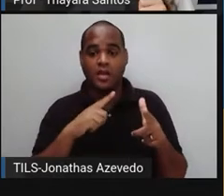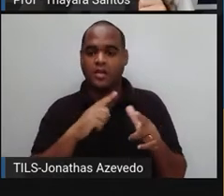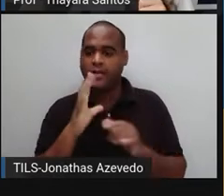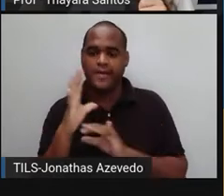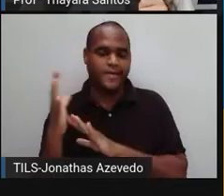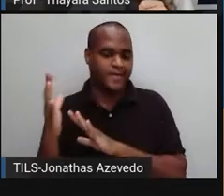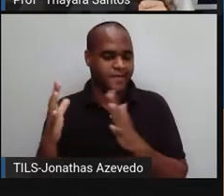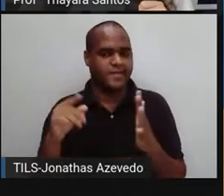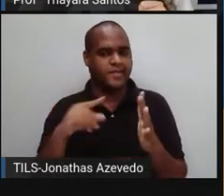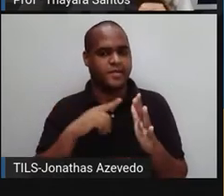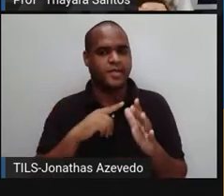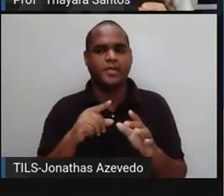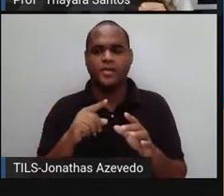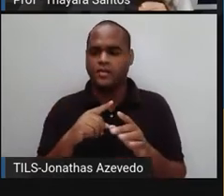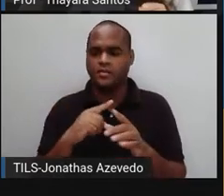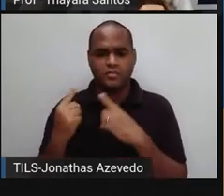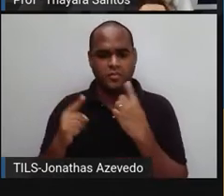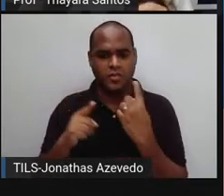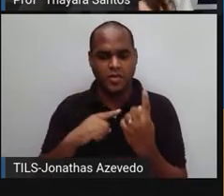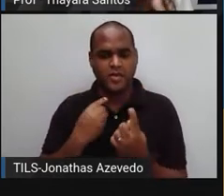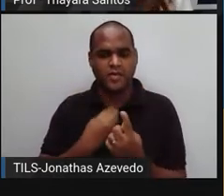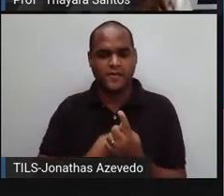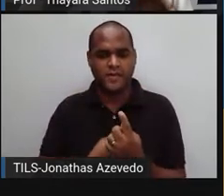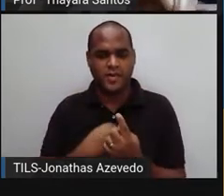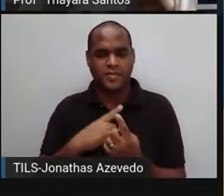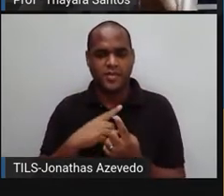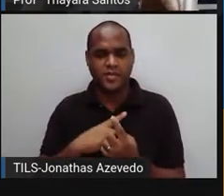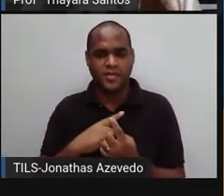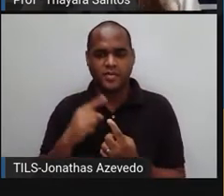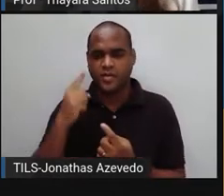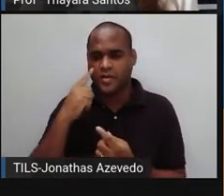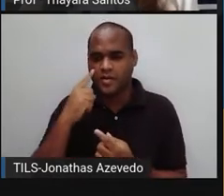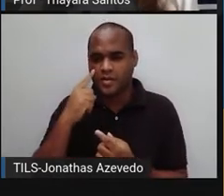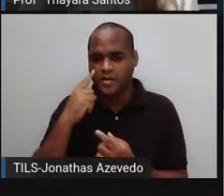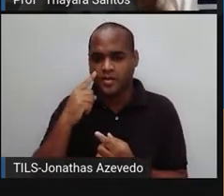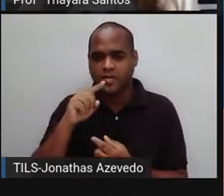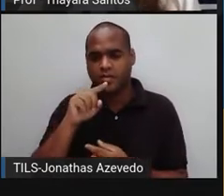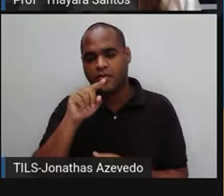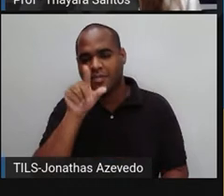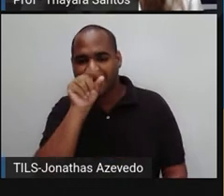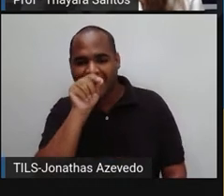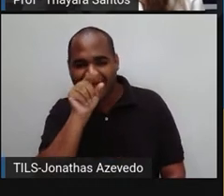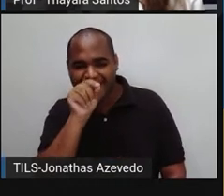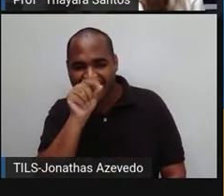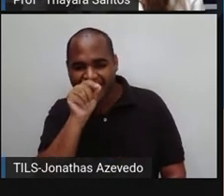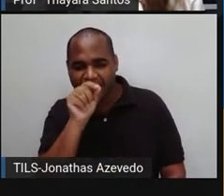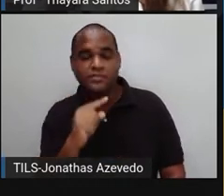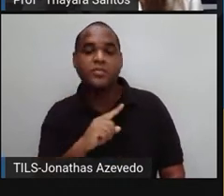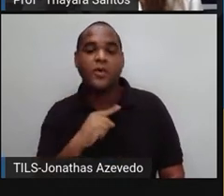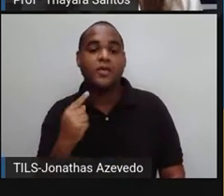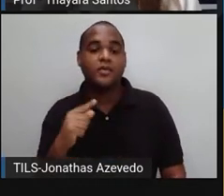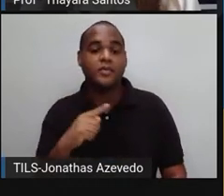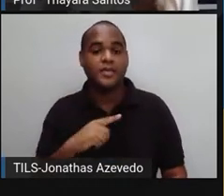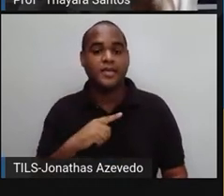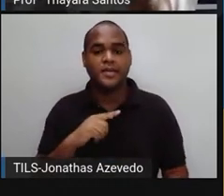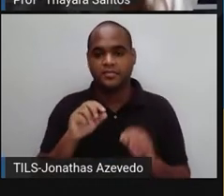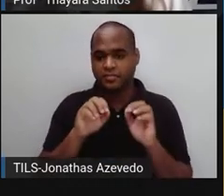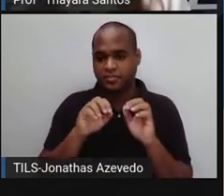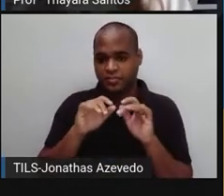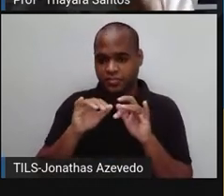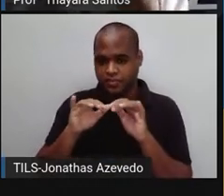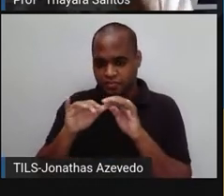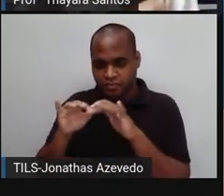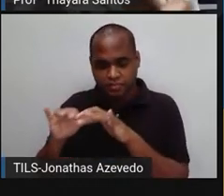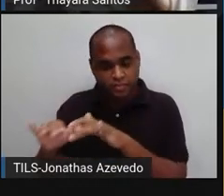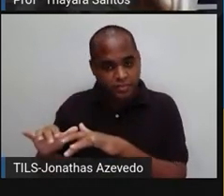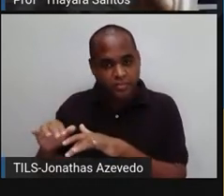Quando um organismo morre, no caso aqui eu coloquei uma ave, um passarinho morto, esses fungos e essas bactérias vão atuar sobre aquele